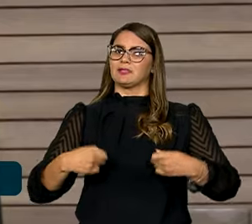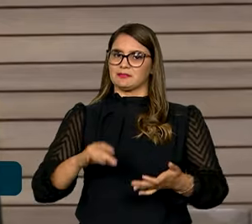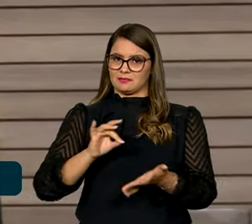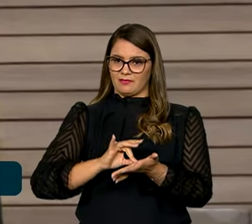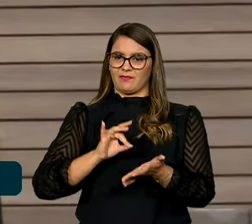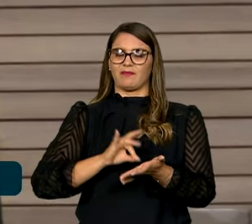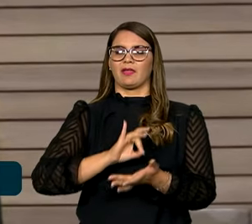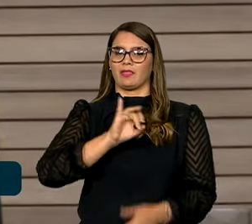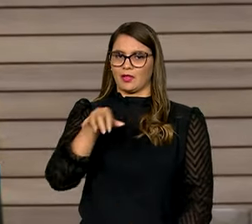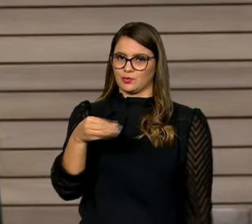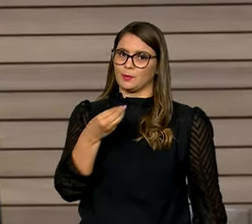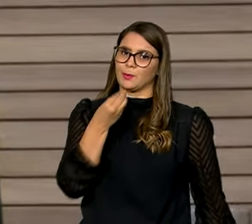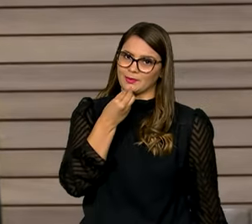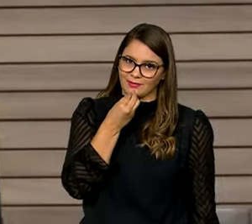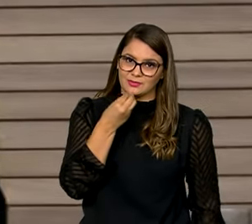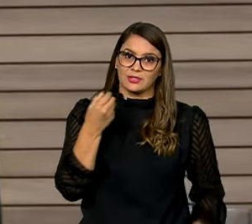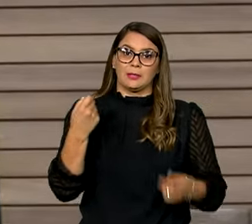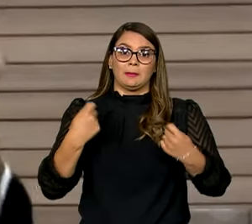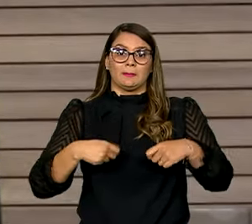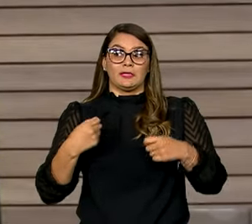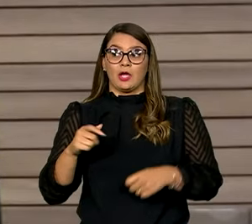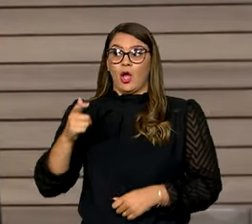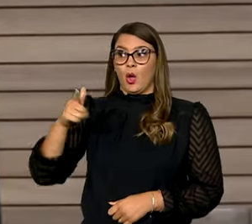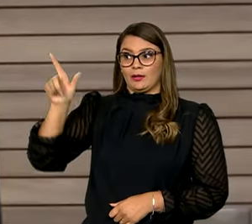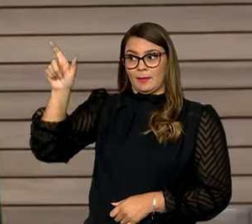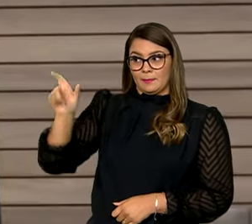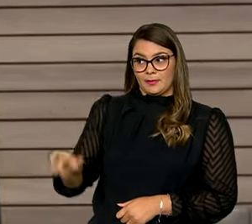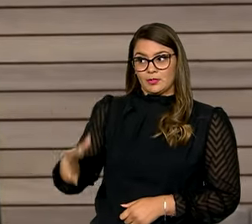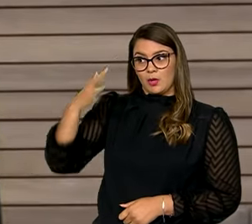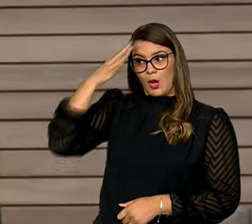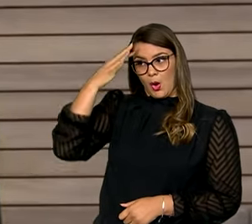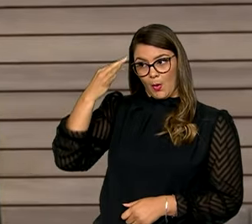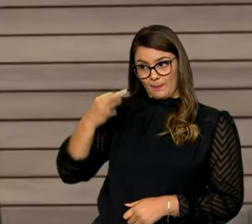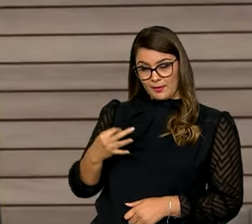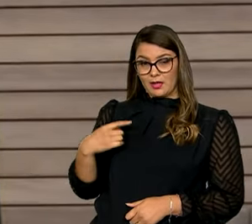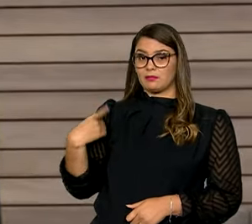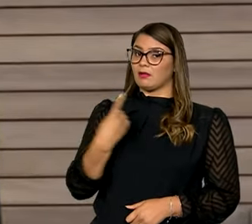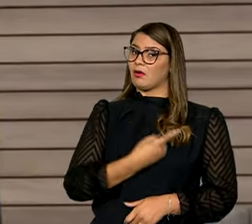de oportunidades. O que a gente precisa de verdade é que o outro entenda também que nós somos seres humanos.